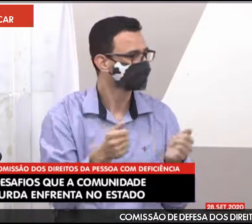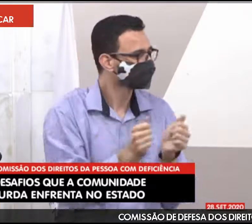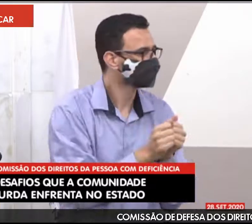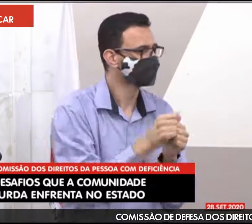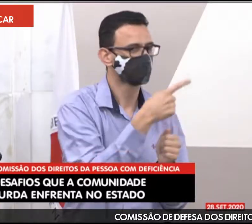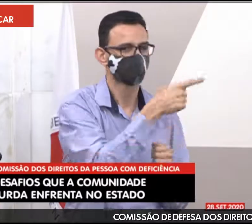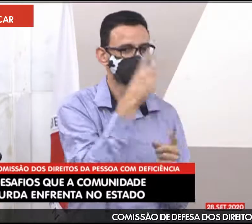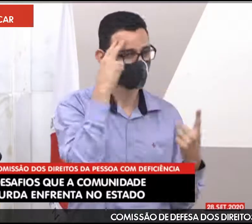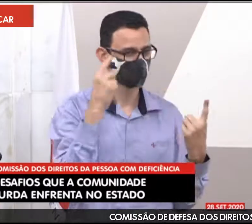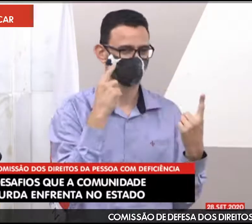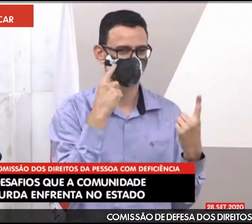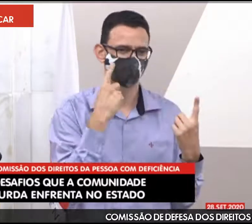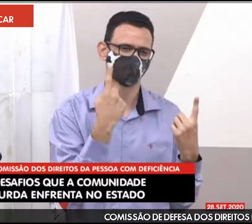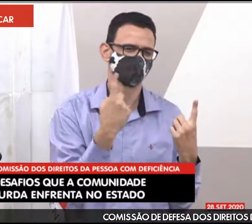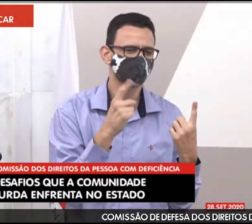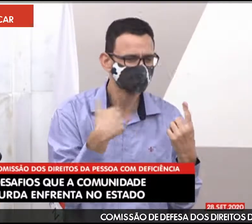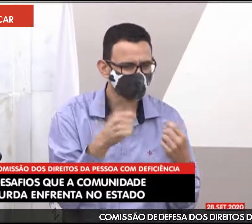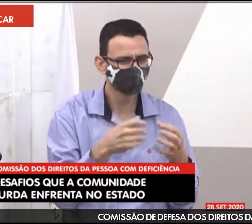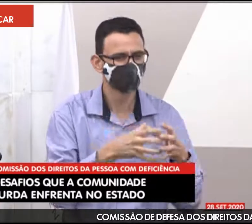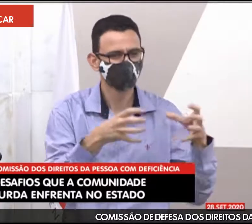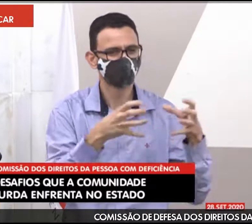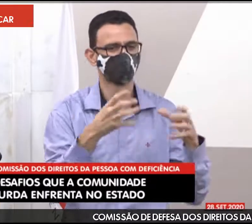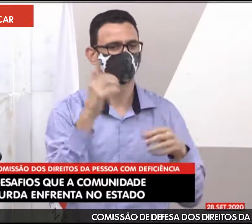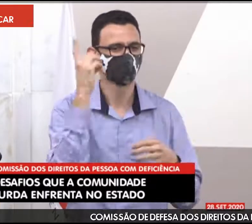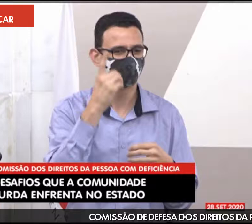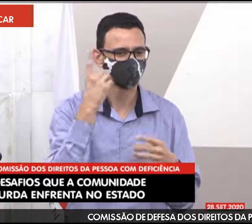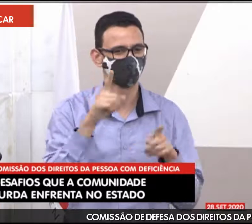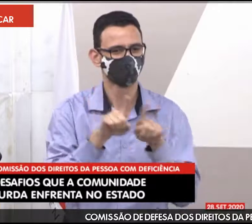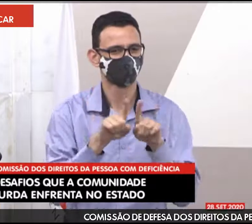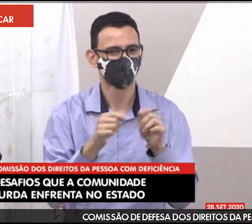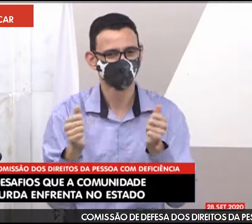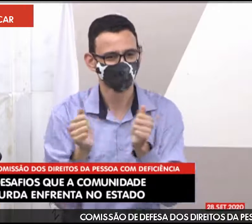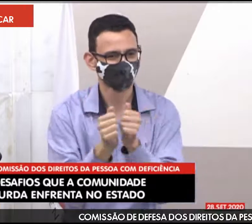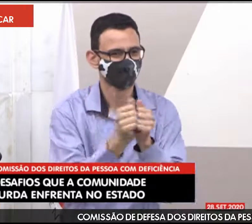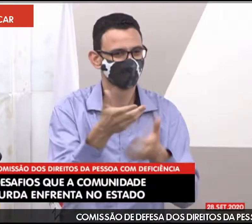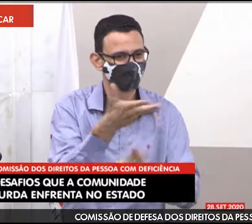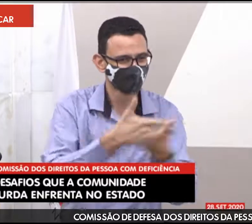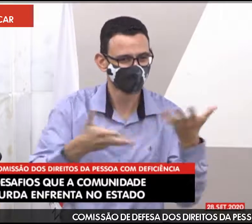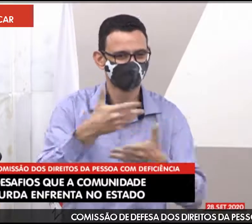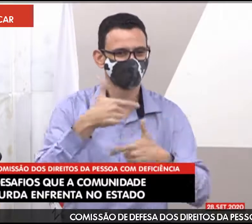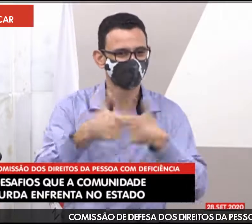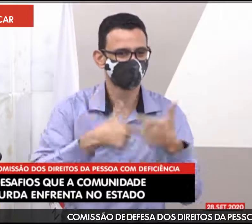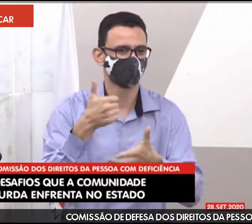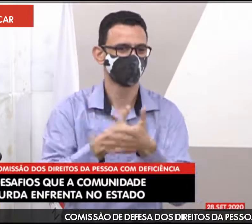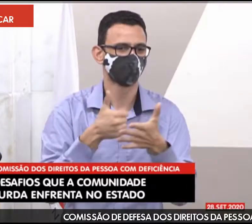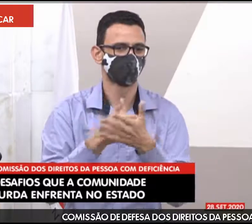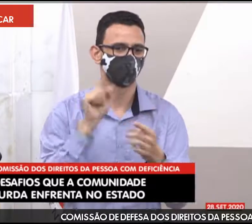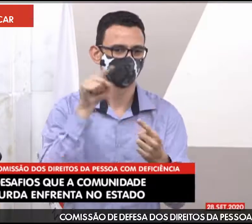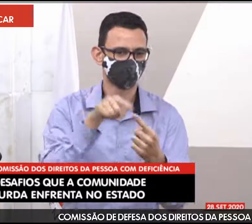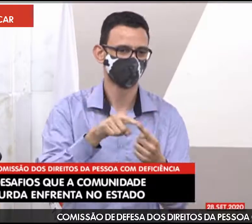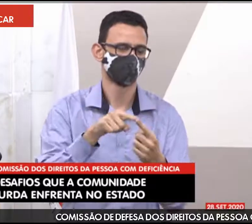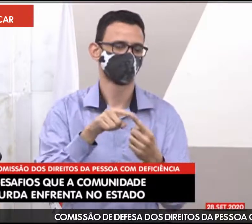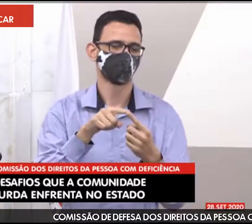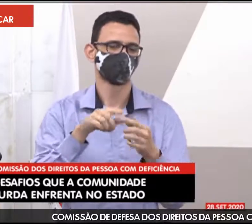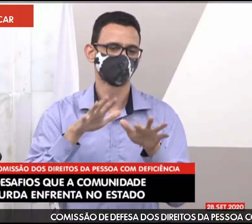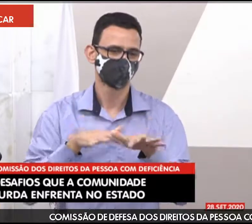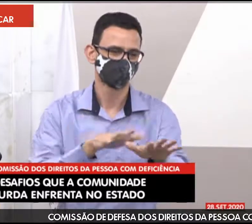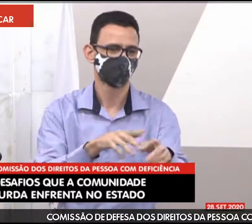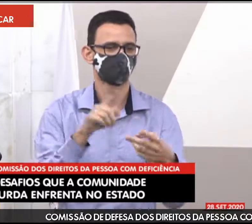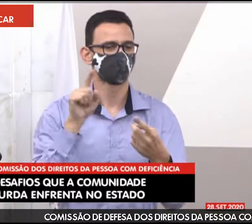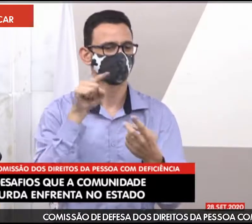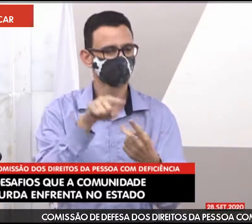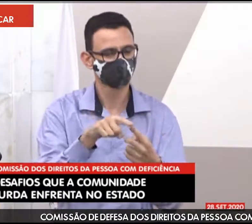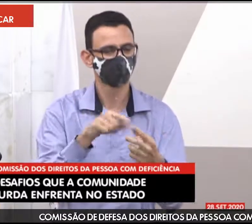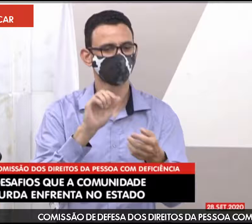representando aqui e que possamos crescer mais, nos unir mais, para que possamos conquistar